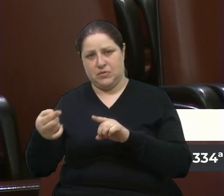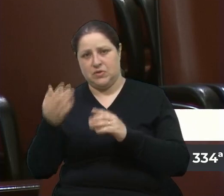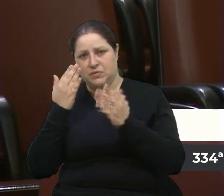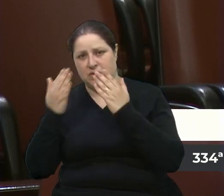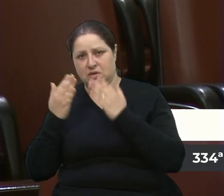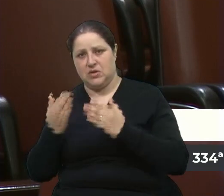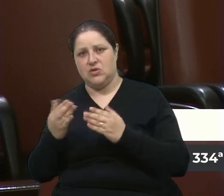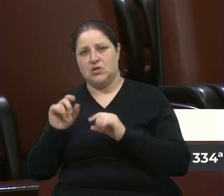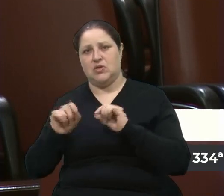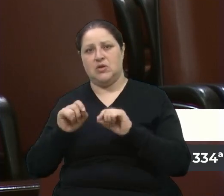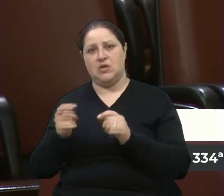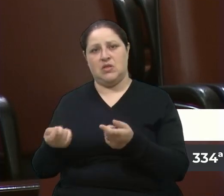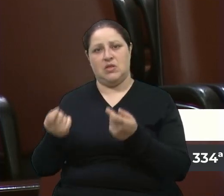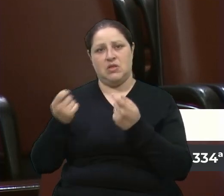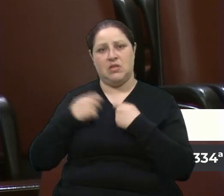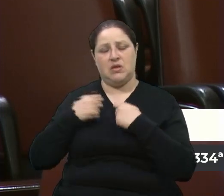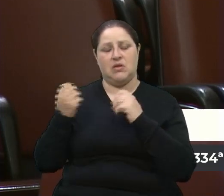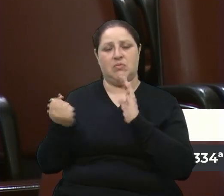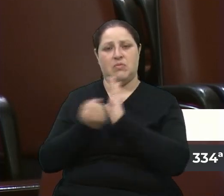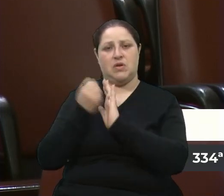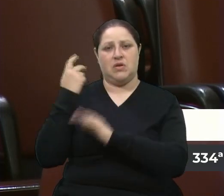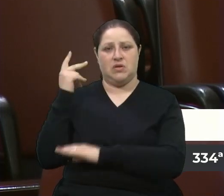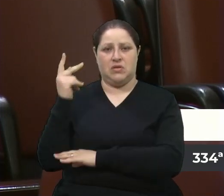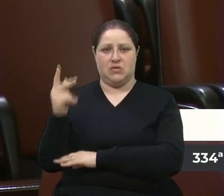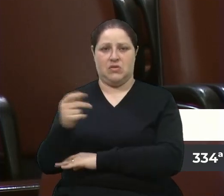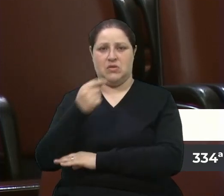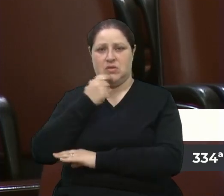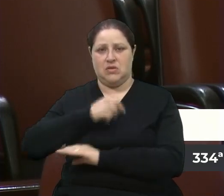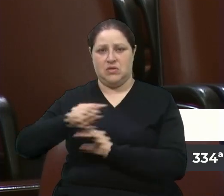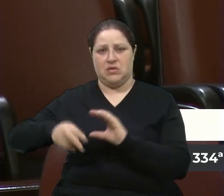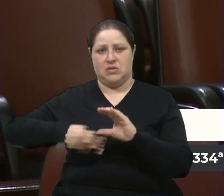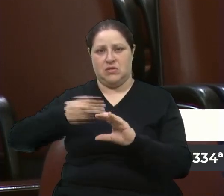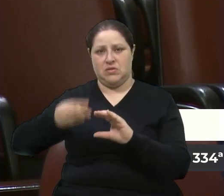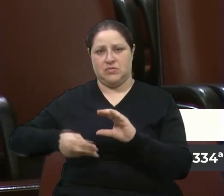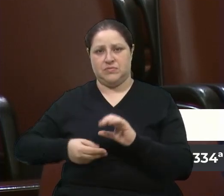homenagens que entrarão para a história do Legislativo caxiense.